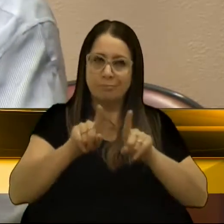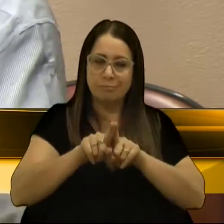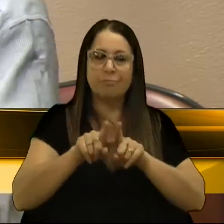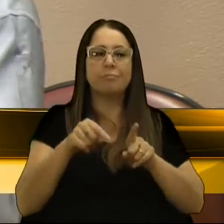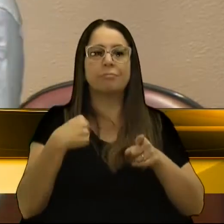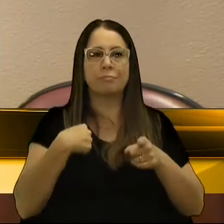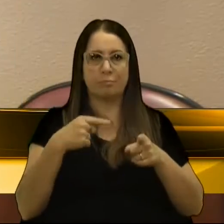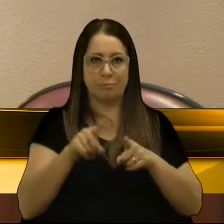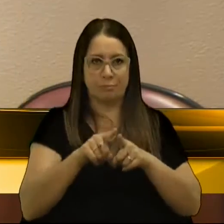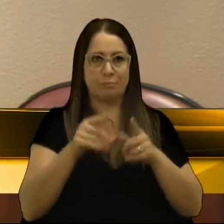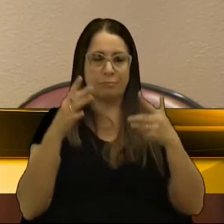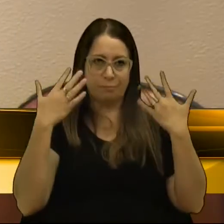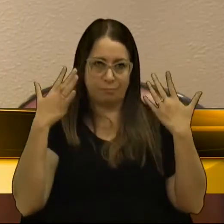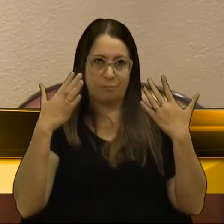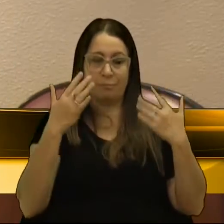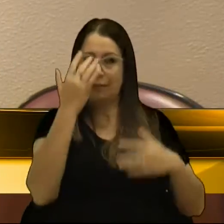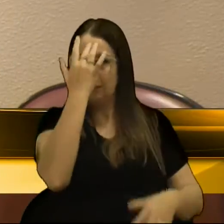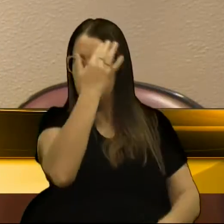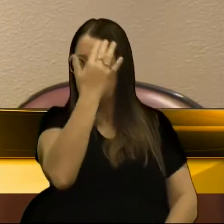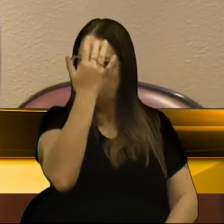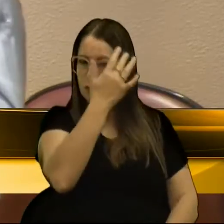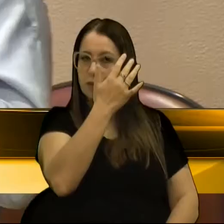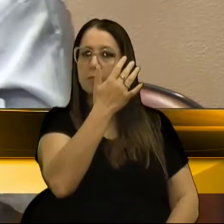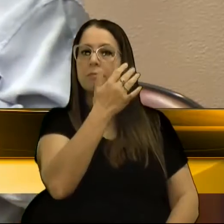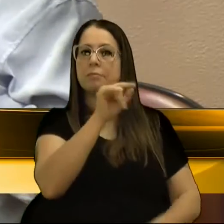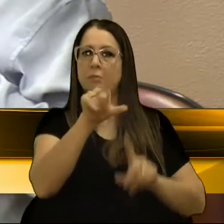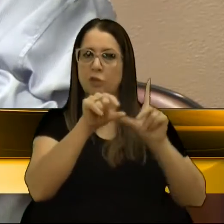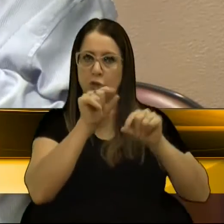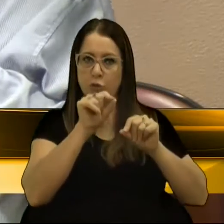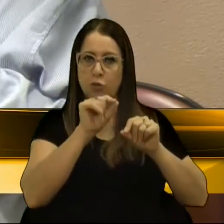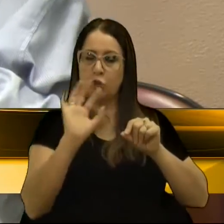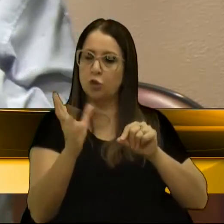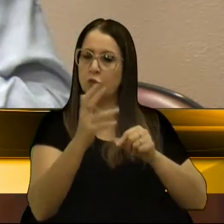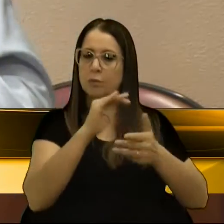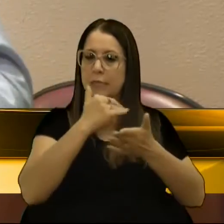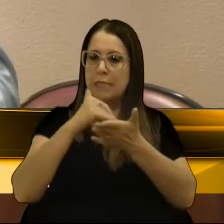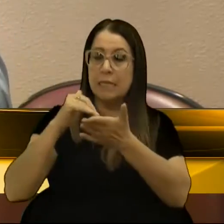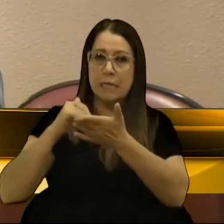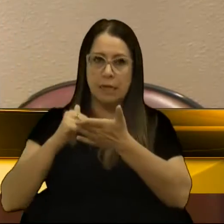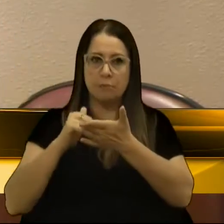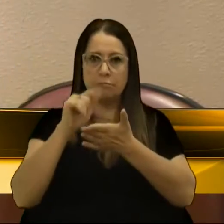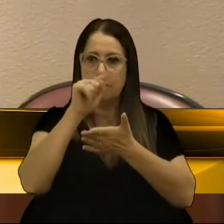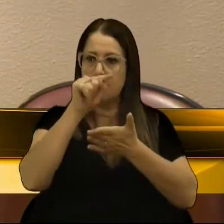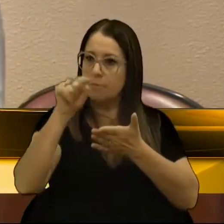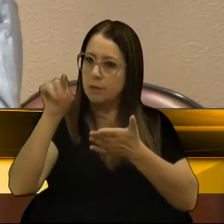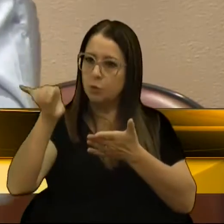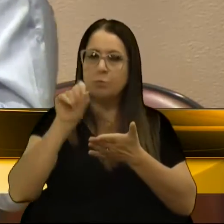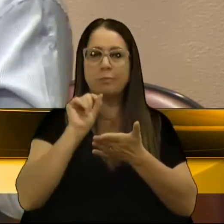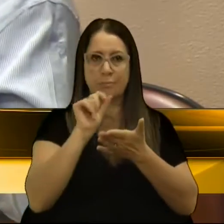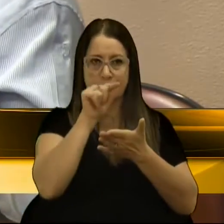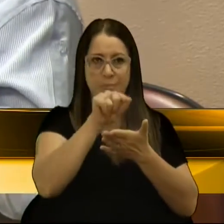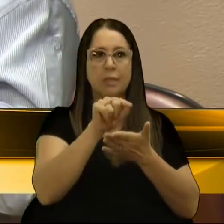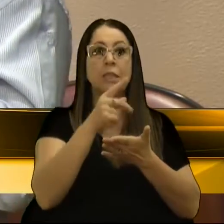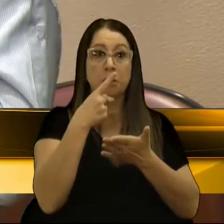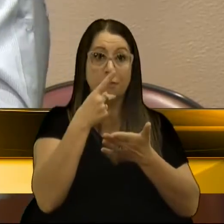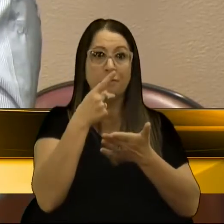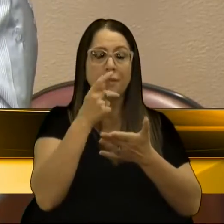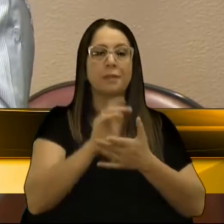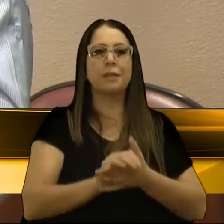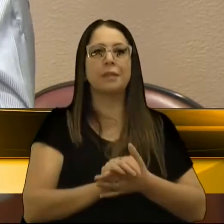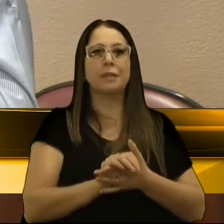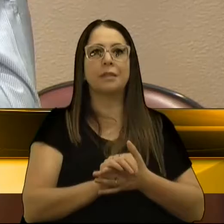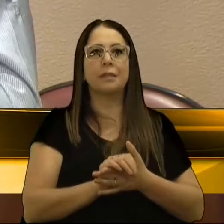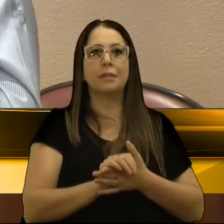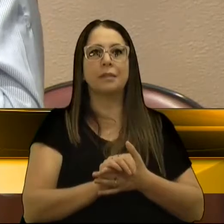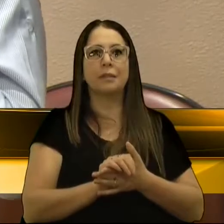parabenizar o Adiló pela escolha dos secretários, dizer que o